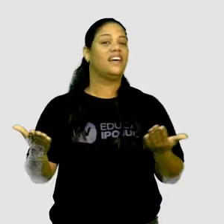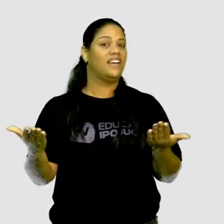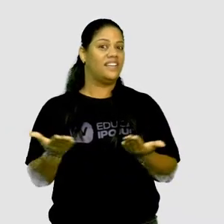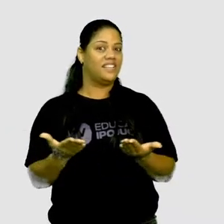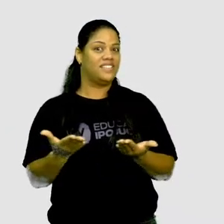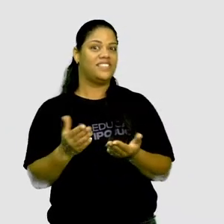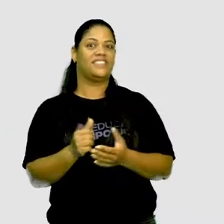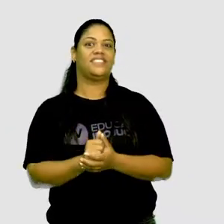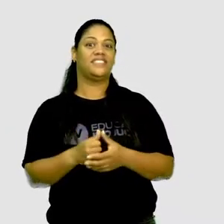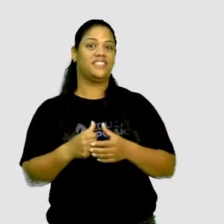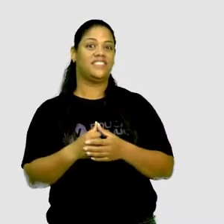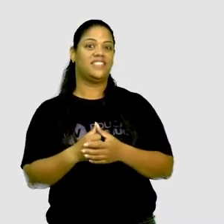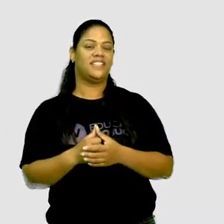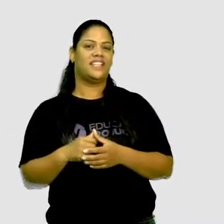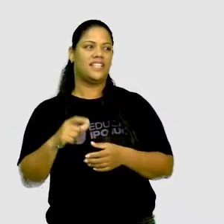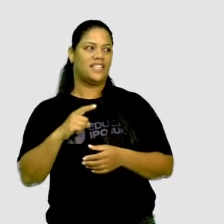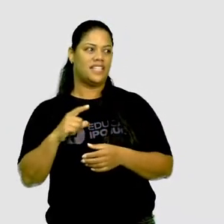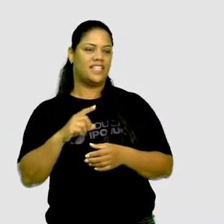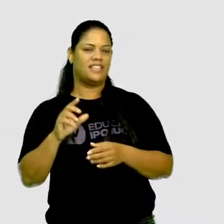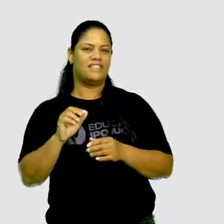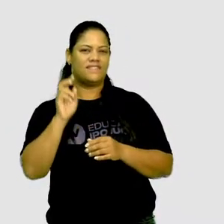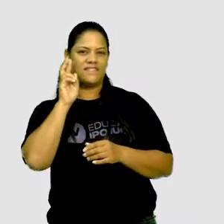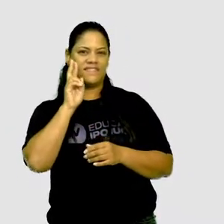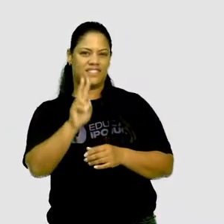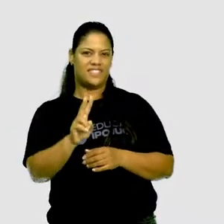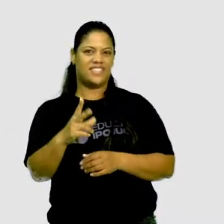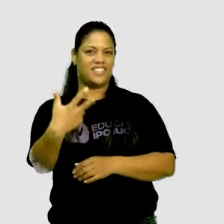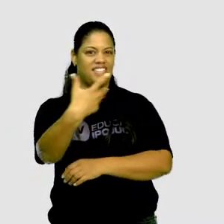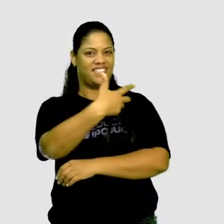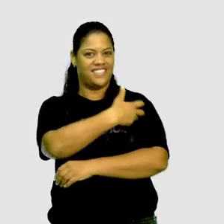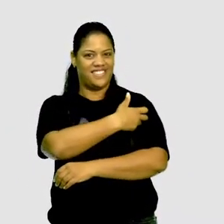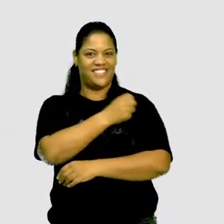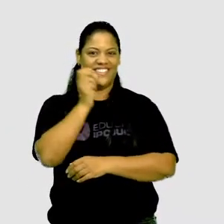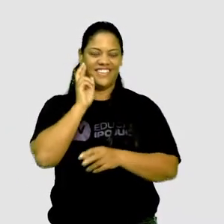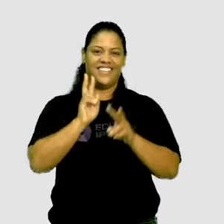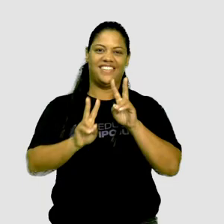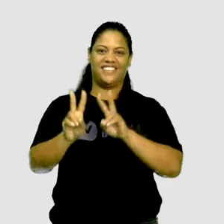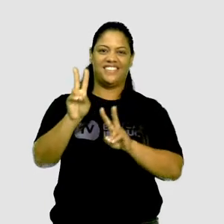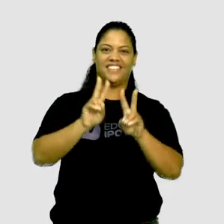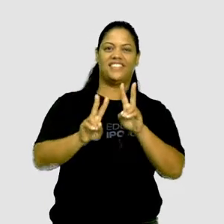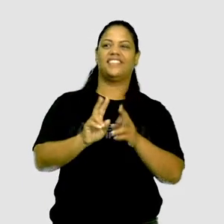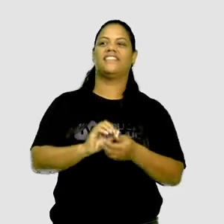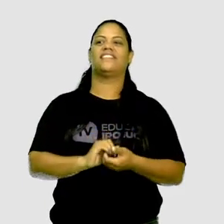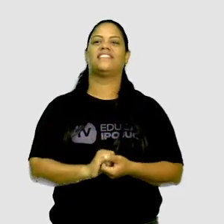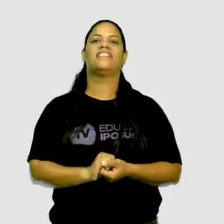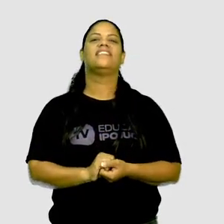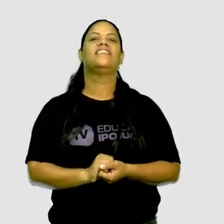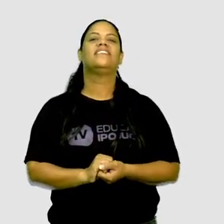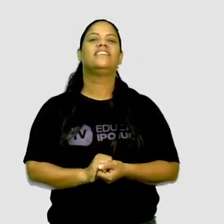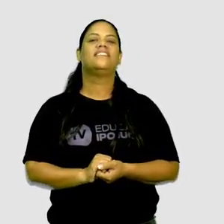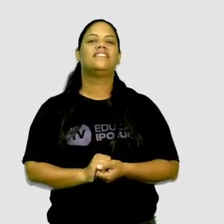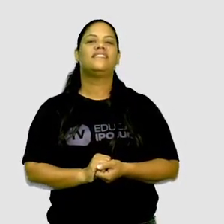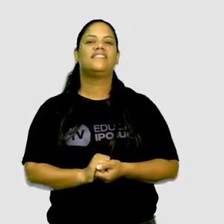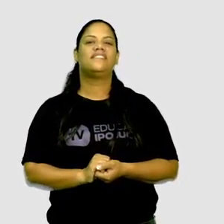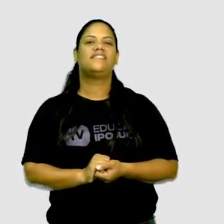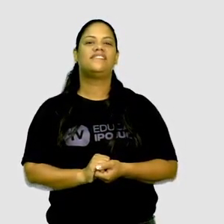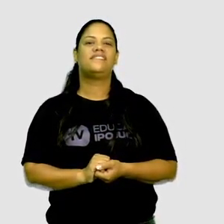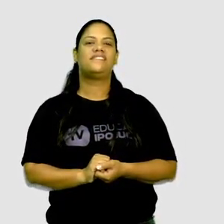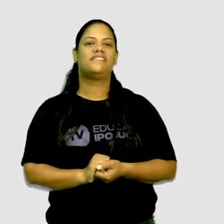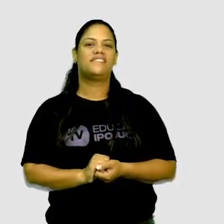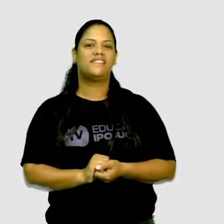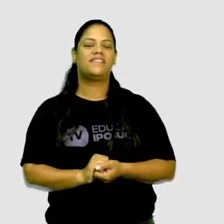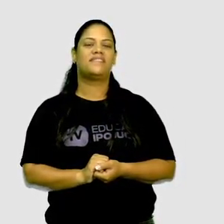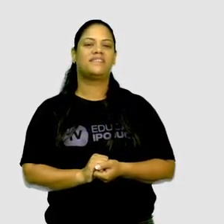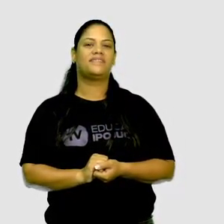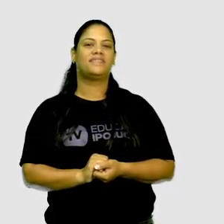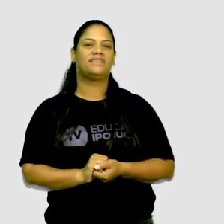nós temos aí, atualizando aí a Monalisa, pessoal. Veja, né? Aí a Monalisa se